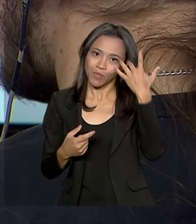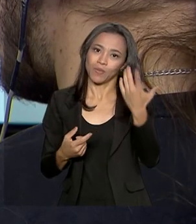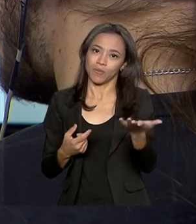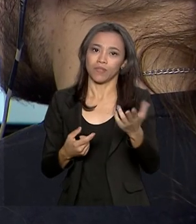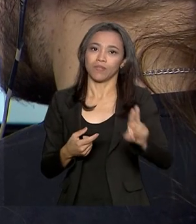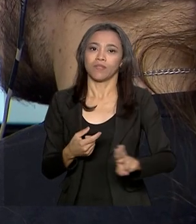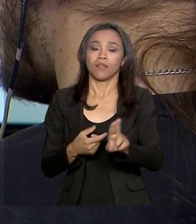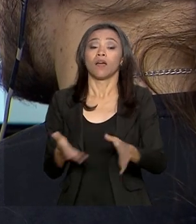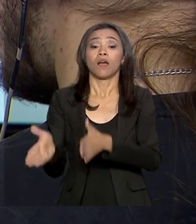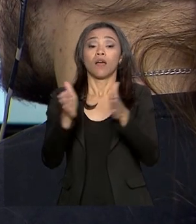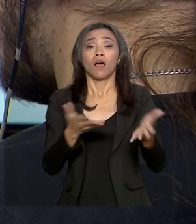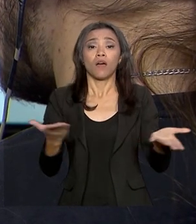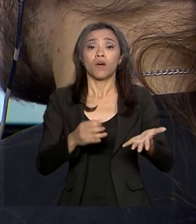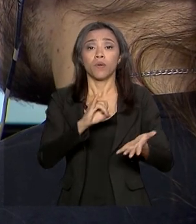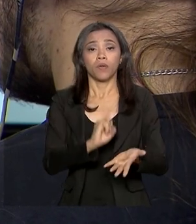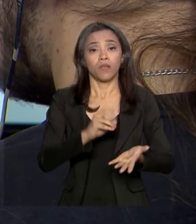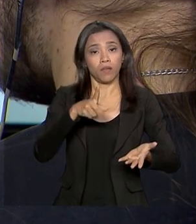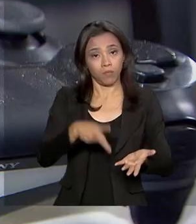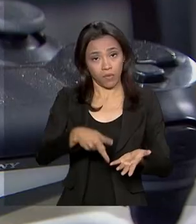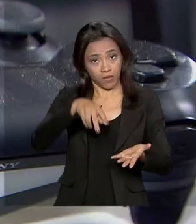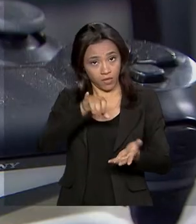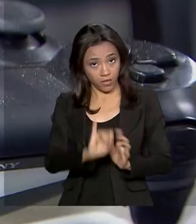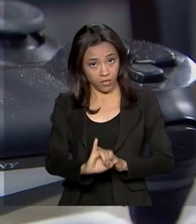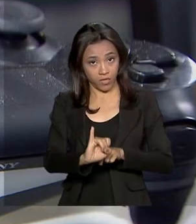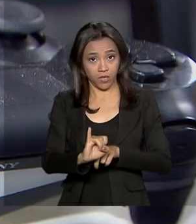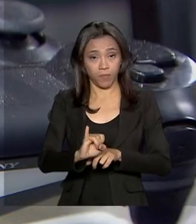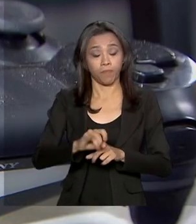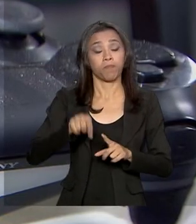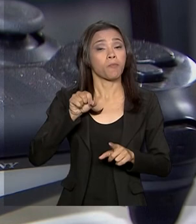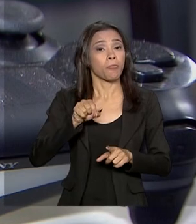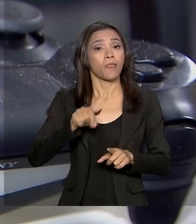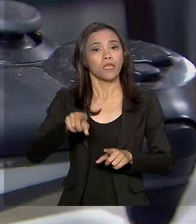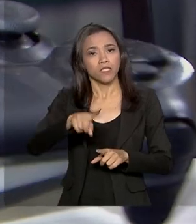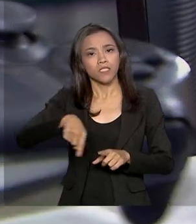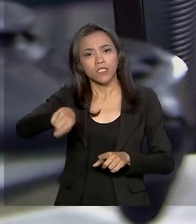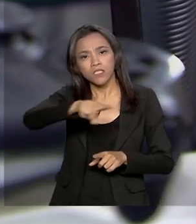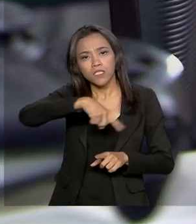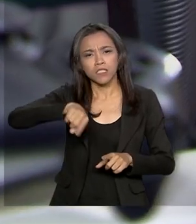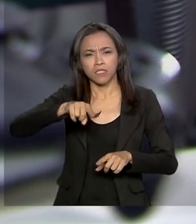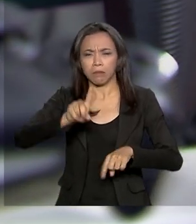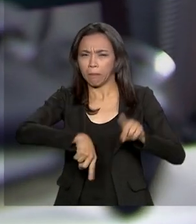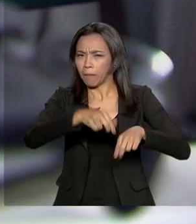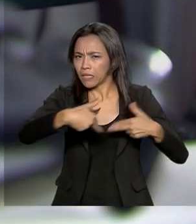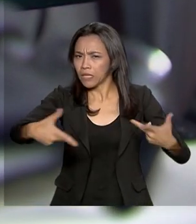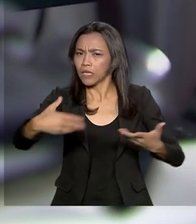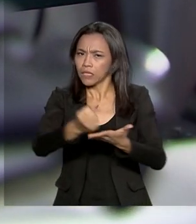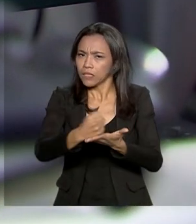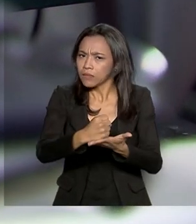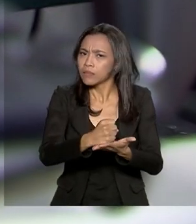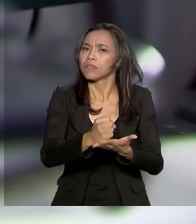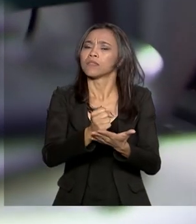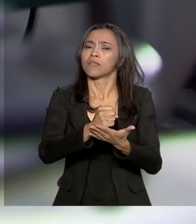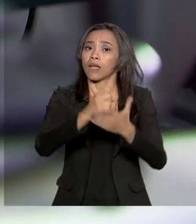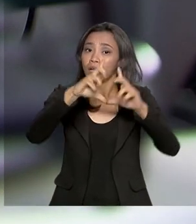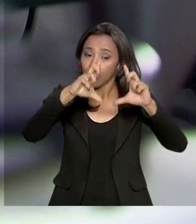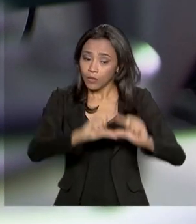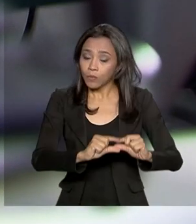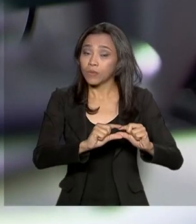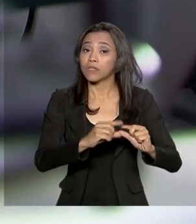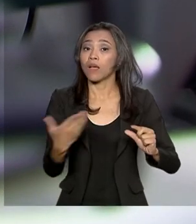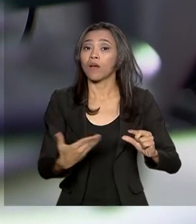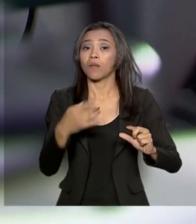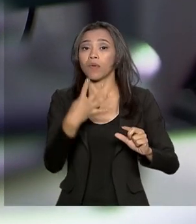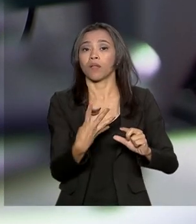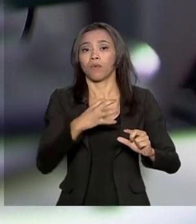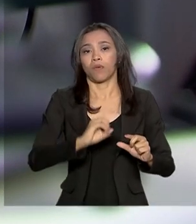partir de agora, o IPI, Imposto sobre Produtos Industrializados de Consoles e Máquinas de Videogame, cai de 50% para